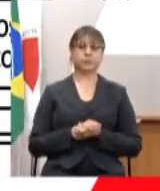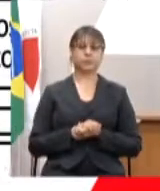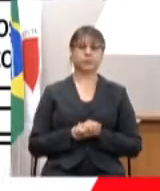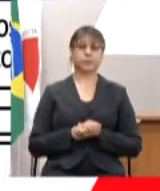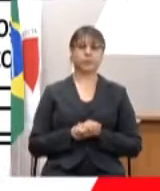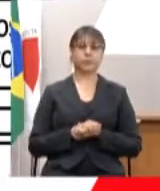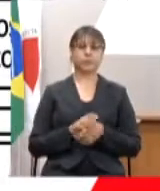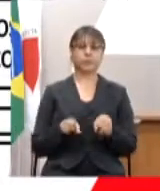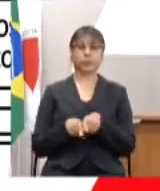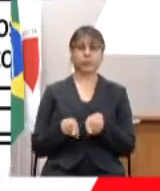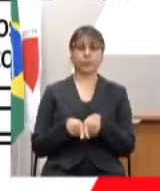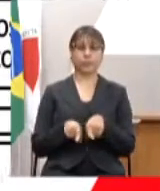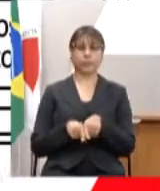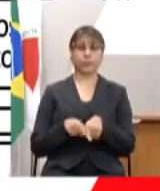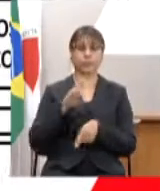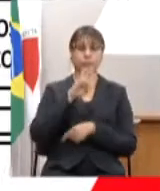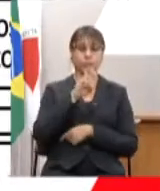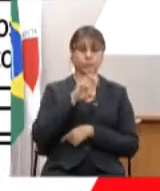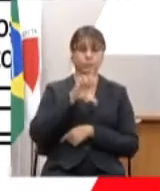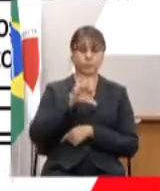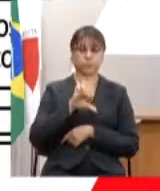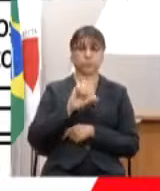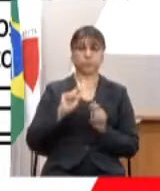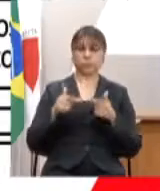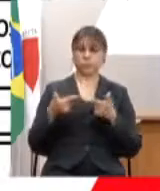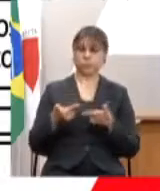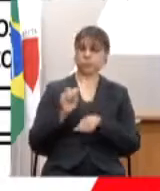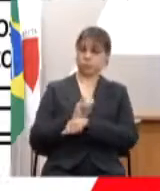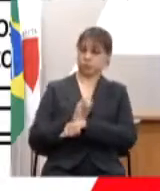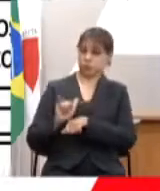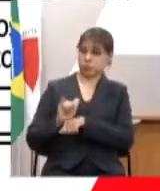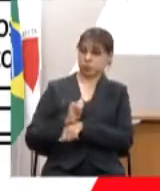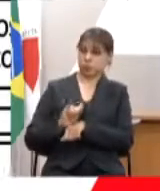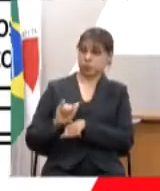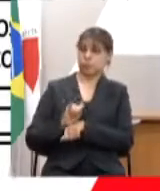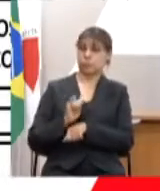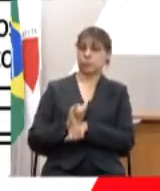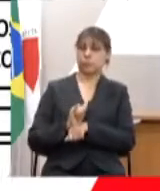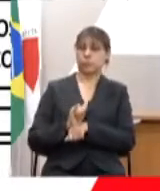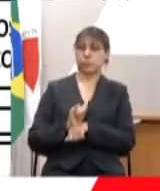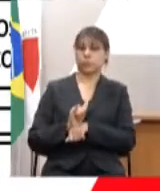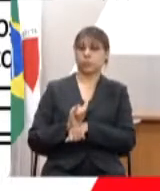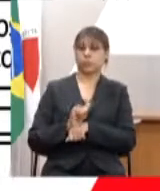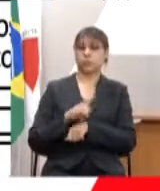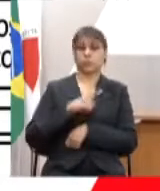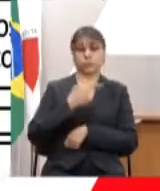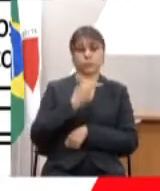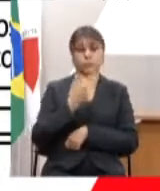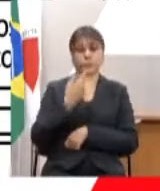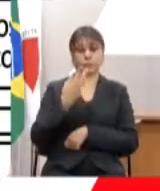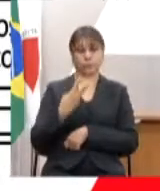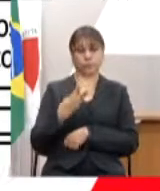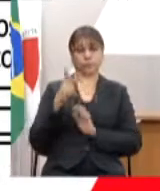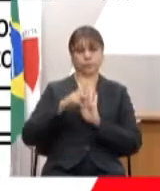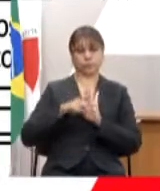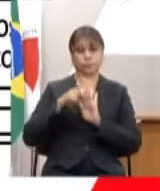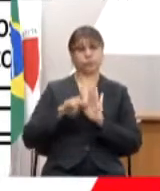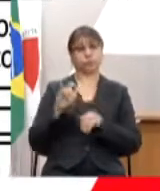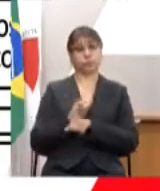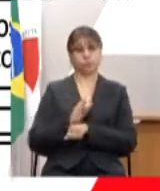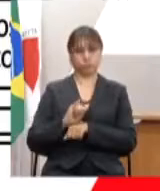Temos aí 59 ações estratégicas dentro de 23 projetos estratégicos.